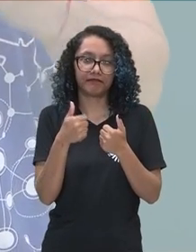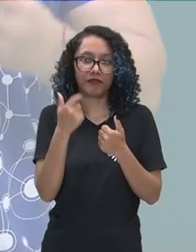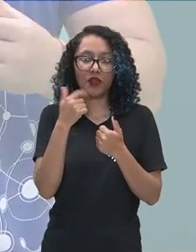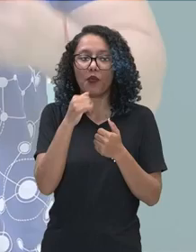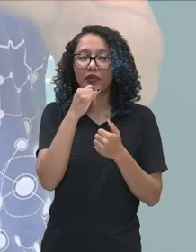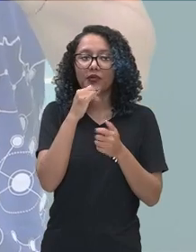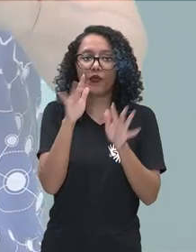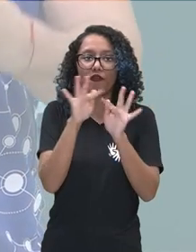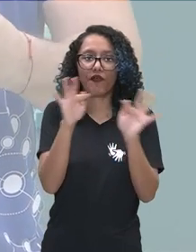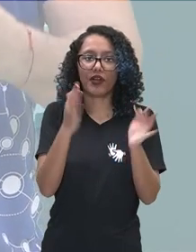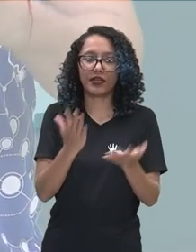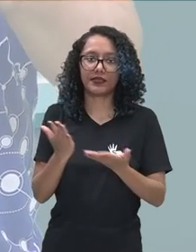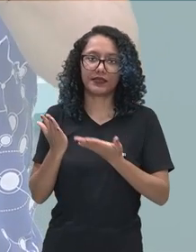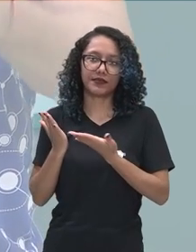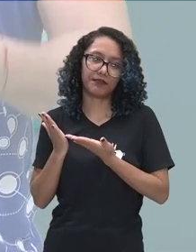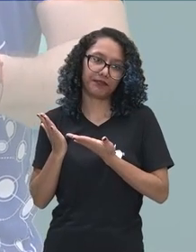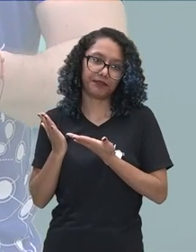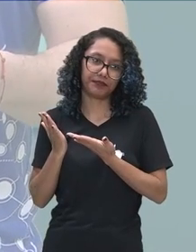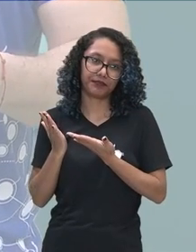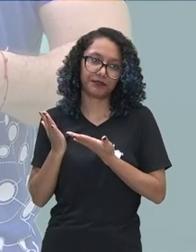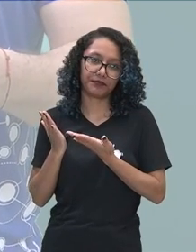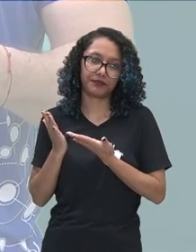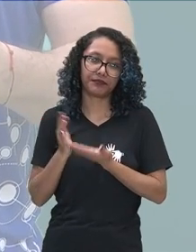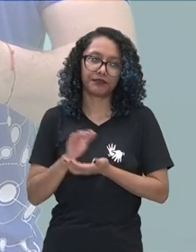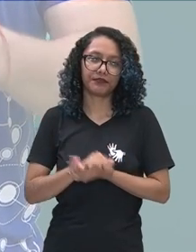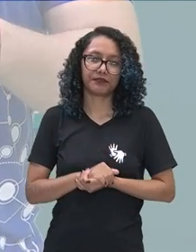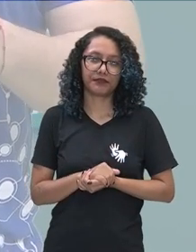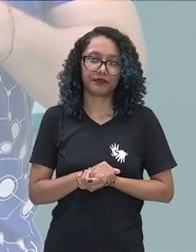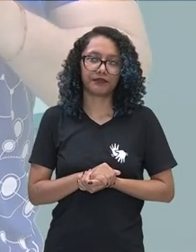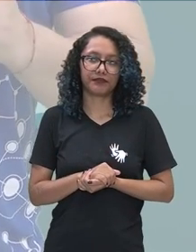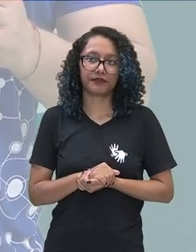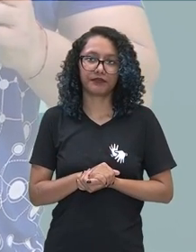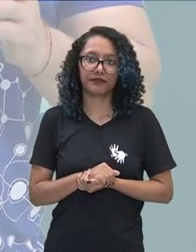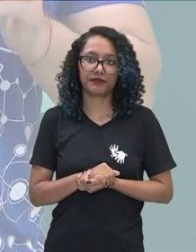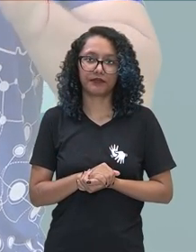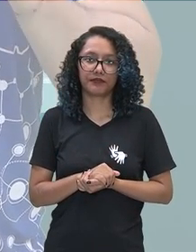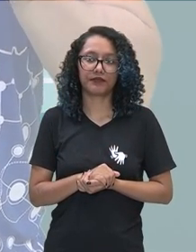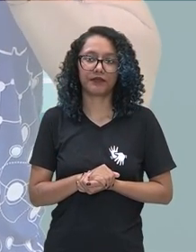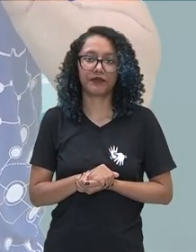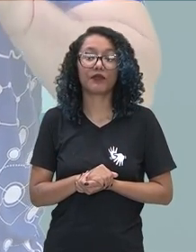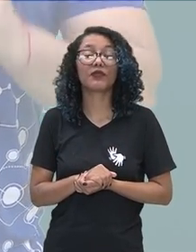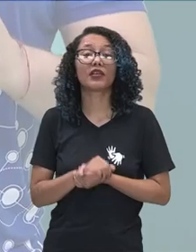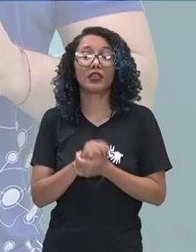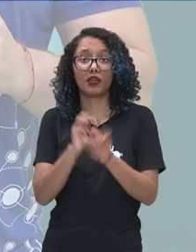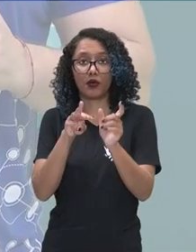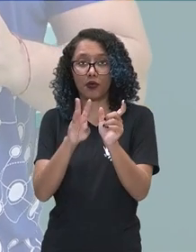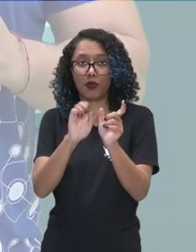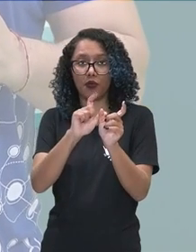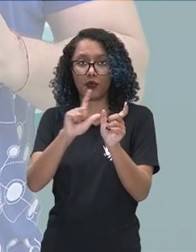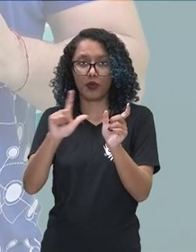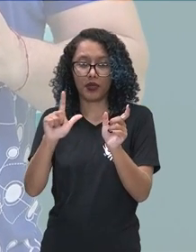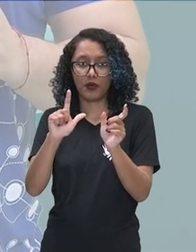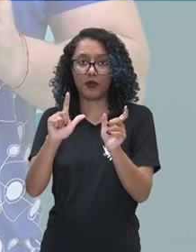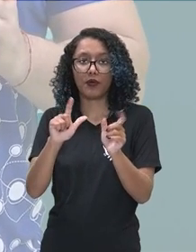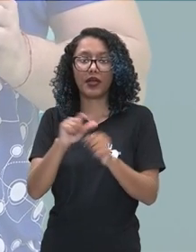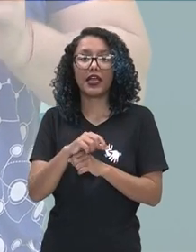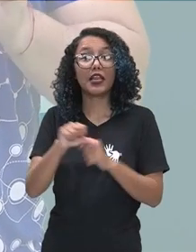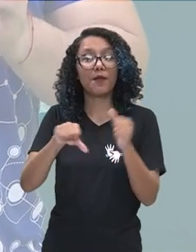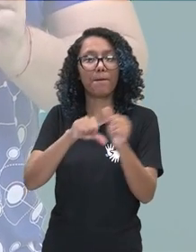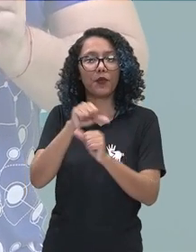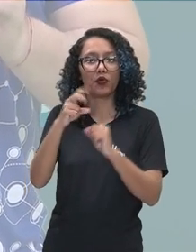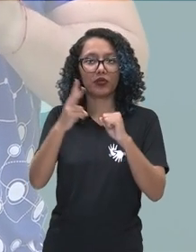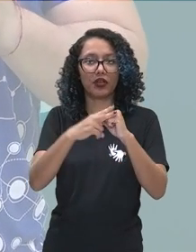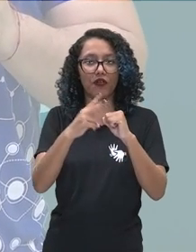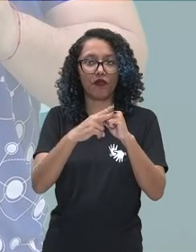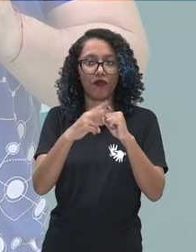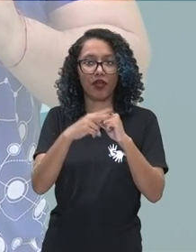will go to the festival. O will, ele está fazendo com que o verbo go fique